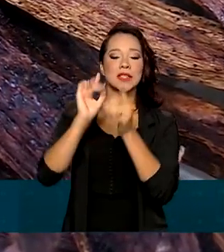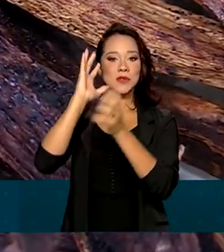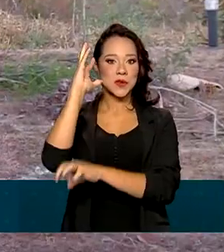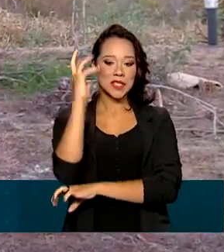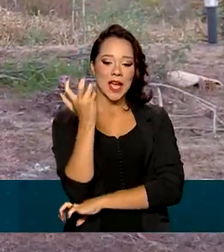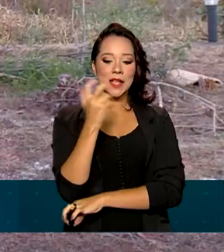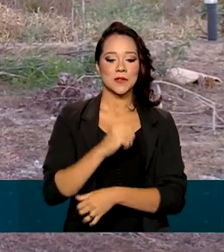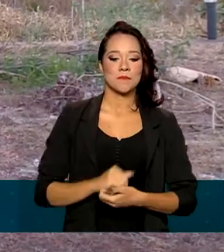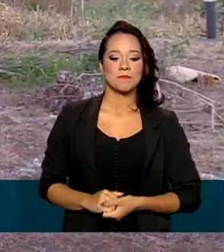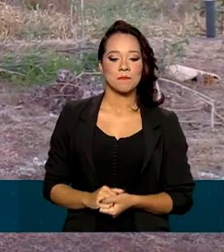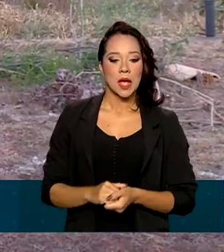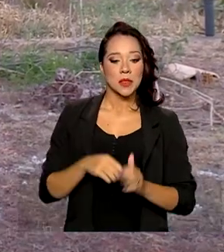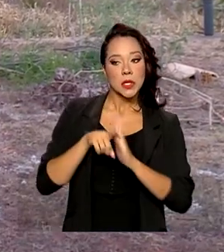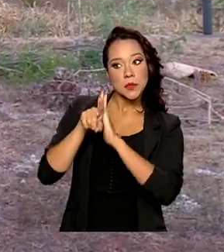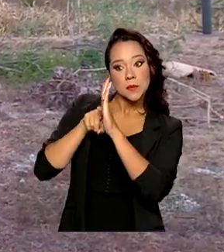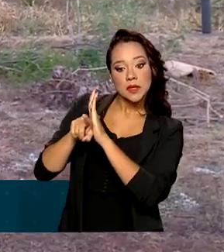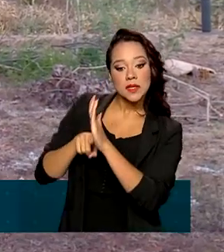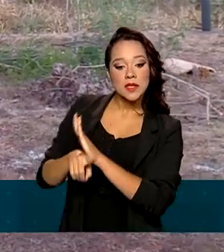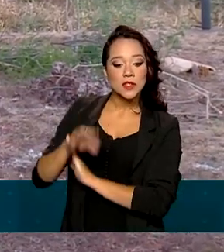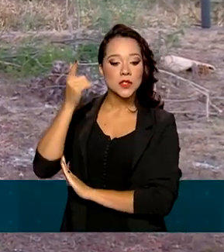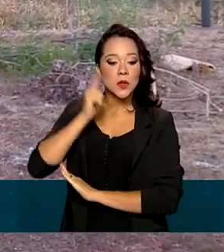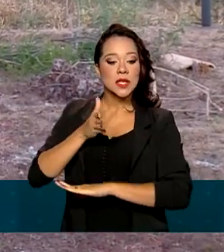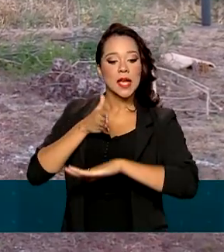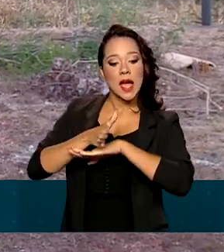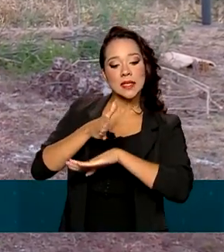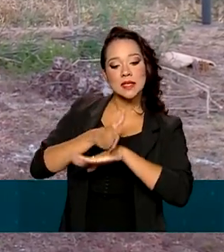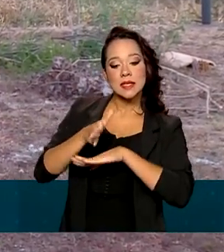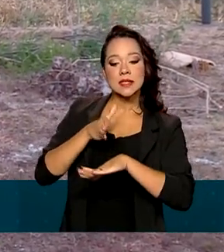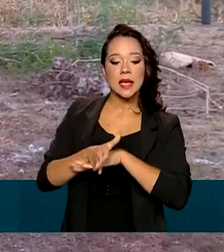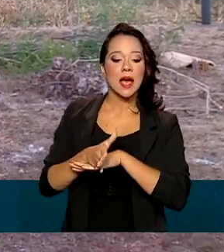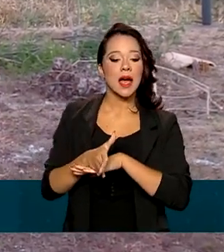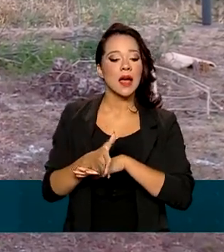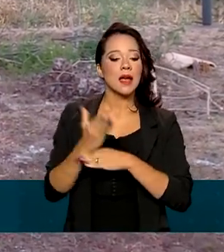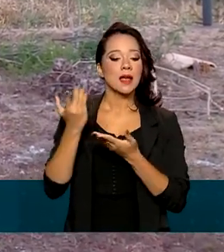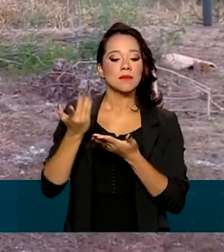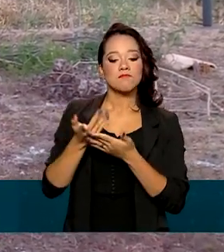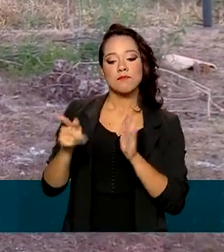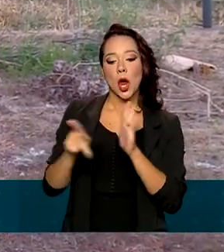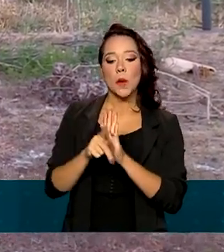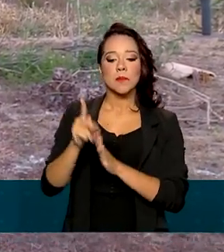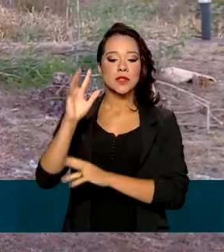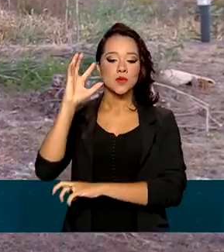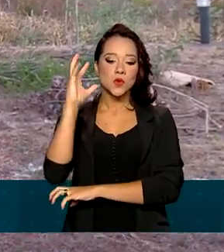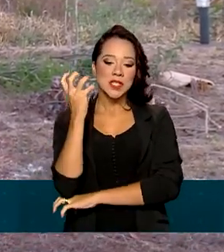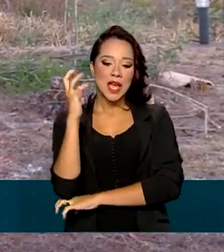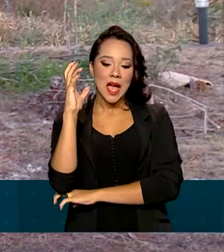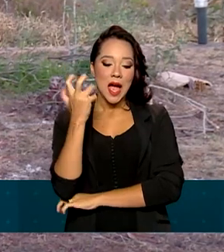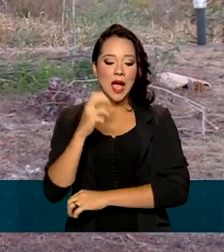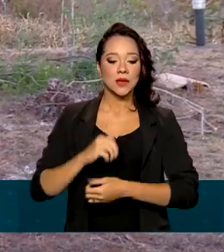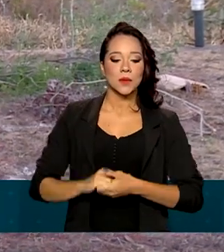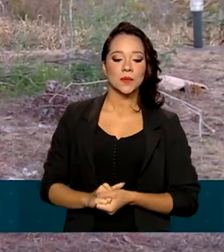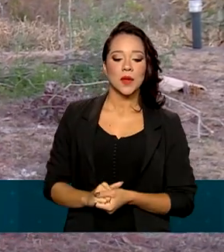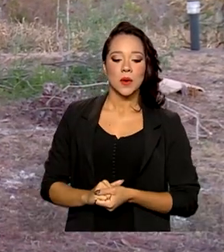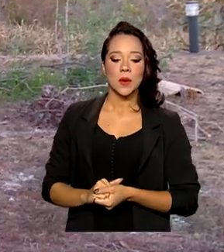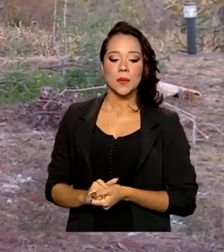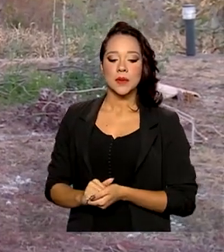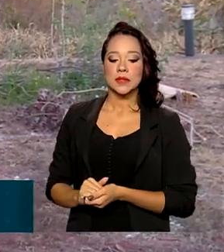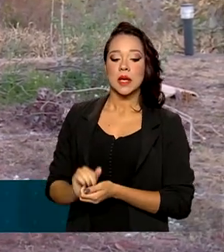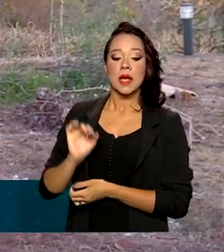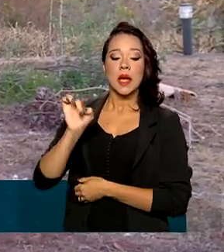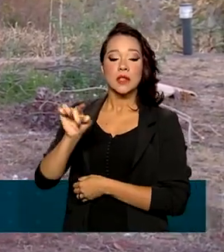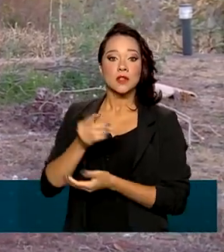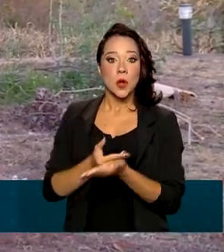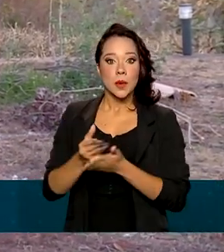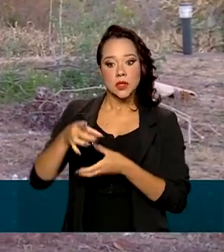cerrado. Pesquisando, nós conseguimos acessar as baunilhas do cerrado e demos início ao plantio